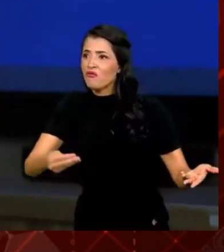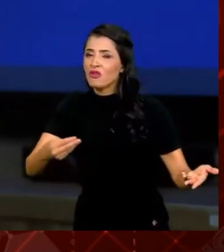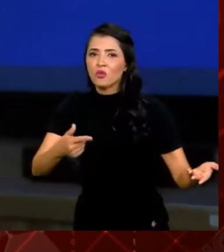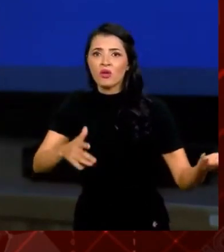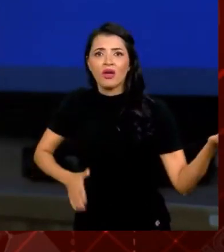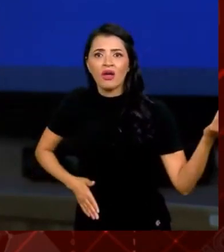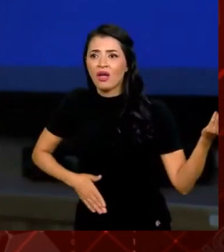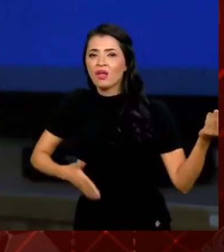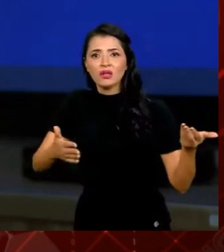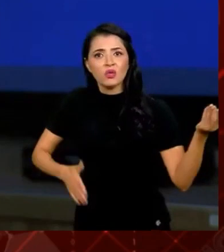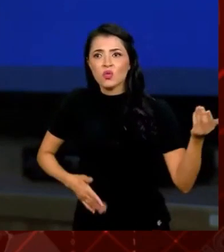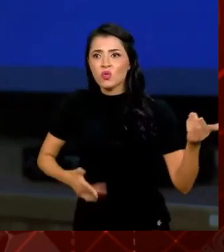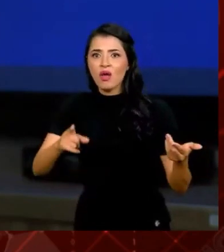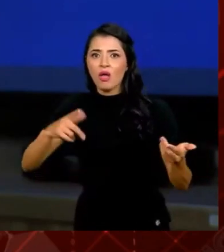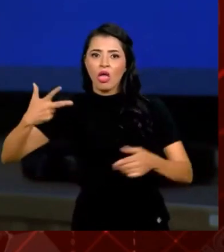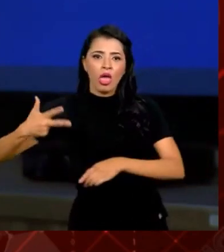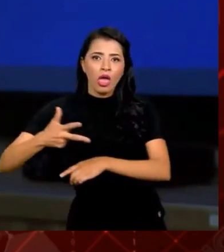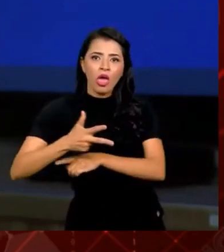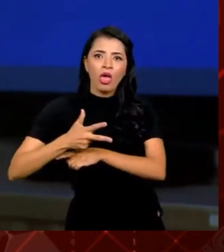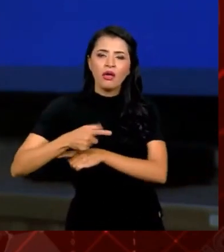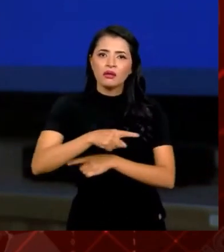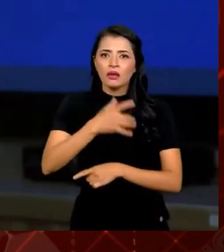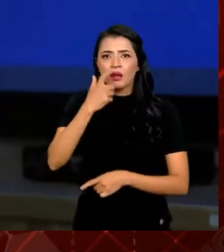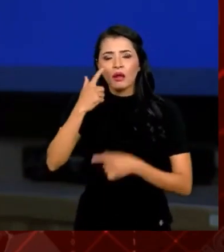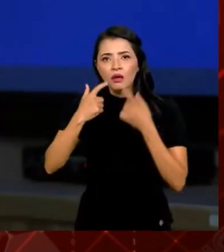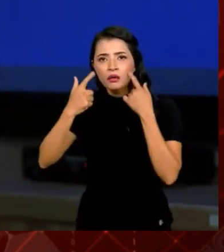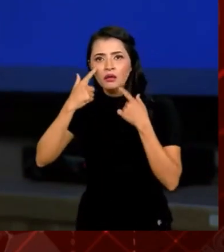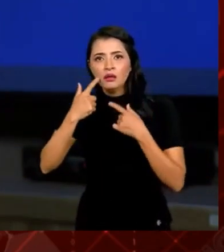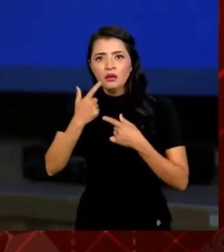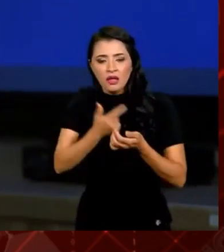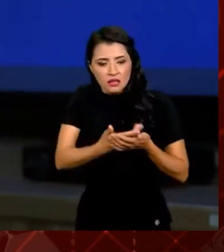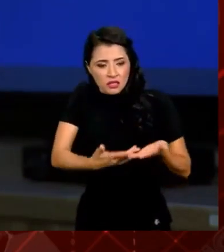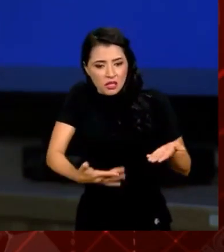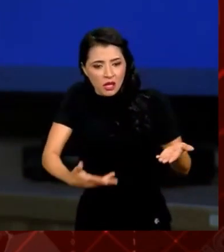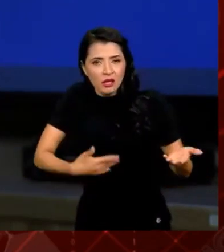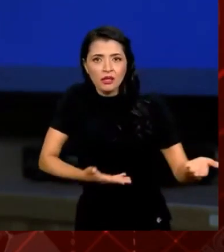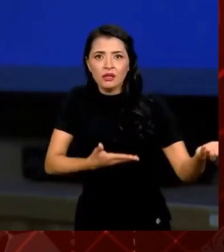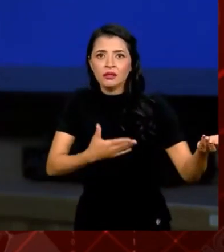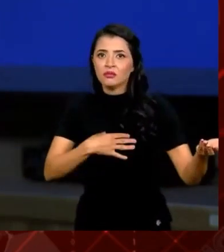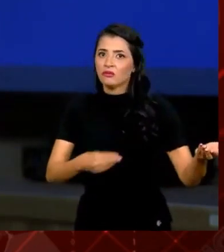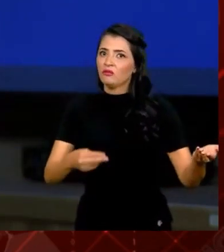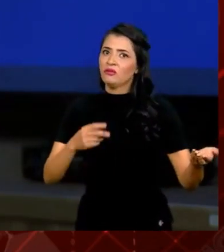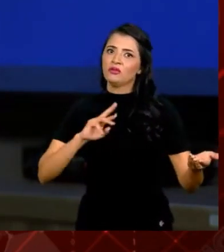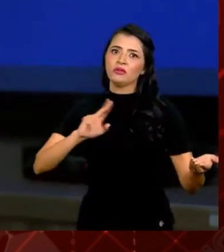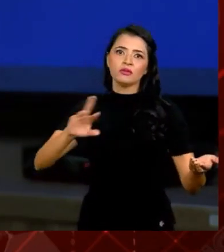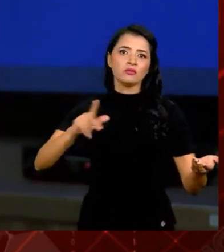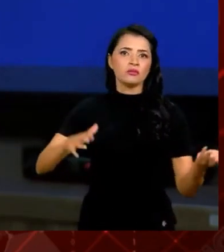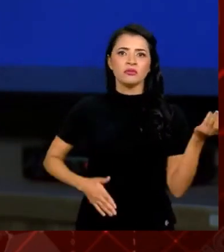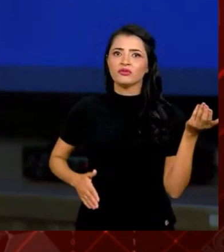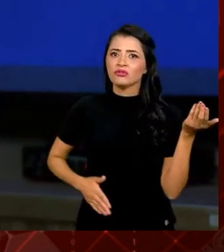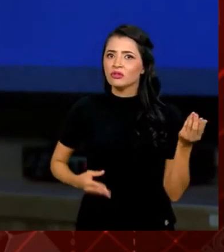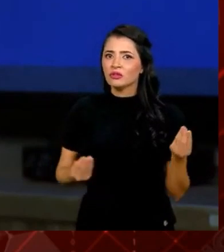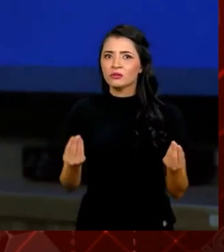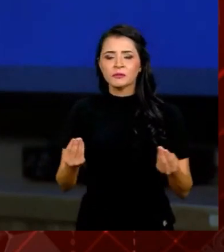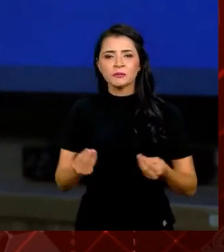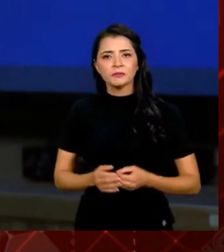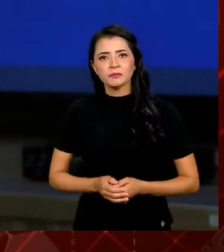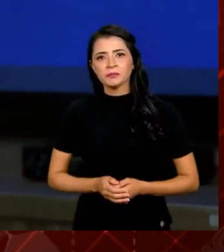filho não é bandido, e aquelas redes de televisão filmando, e ela com sangue nas mãos, assim, meu filho não é bandido. Cara, isso, assim,